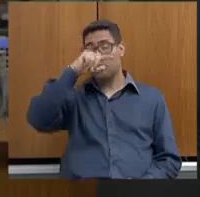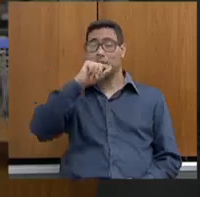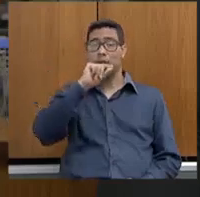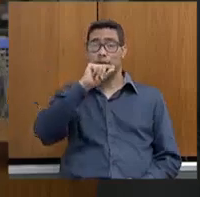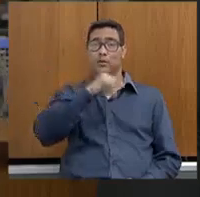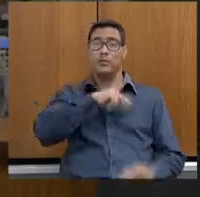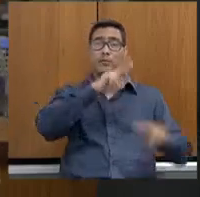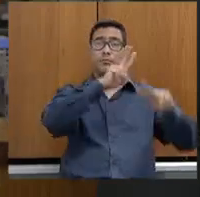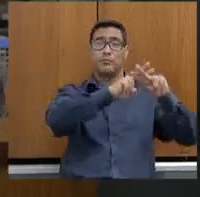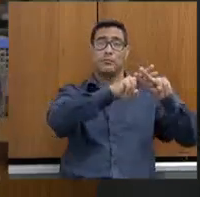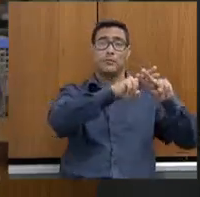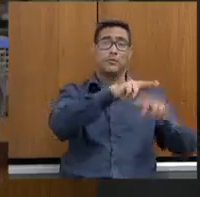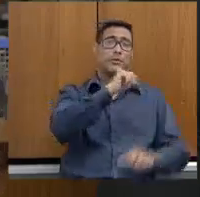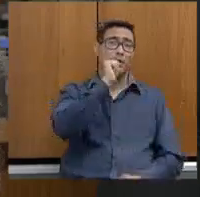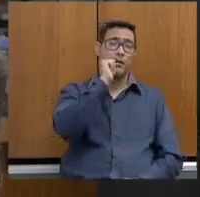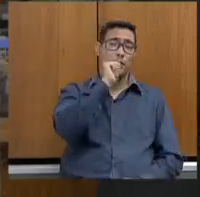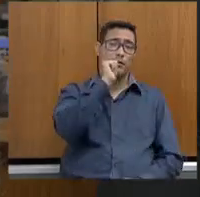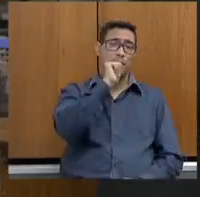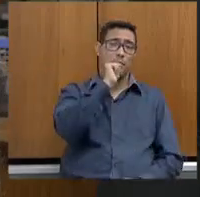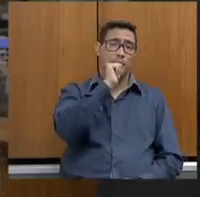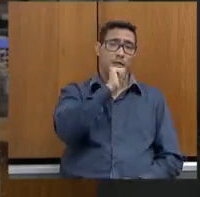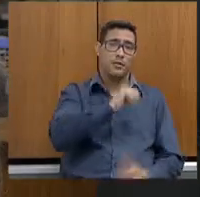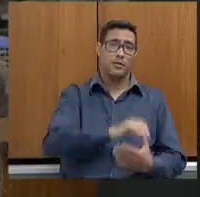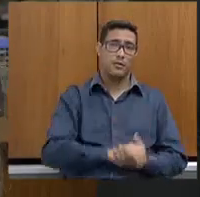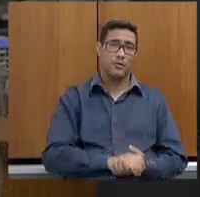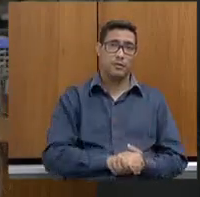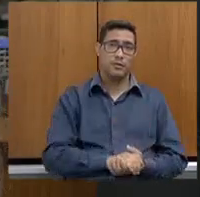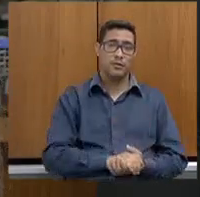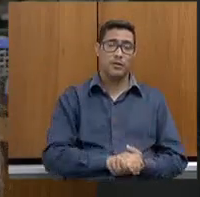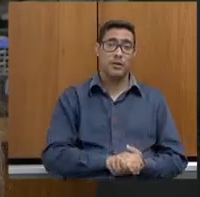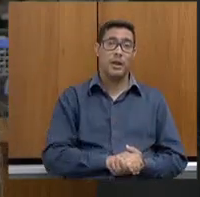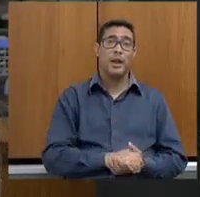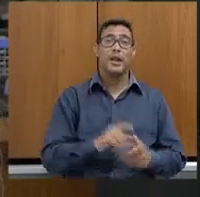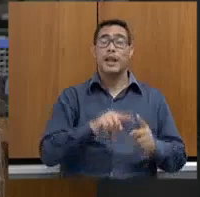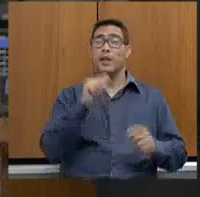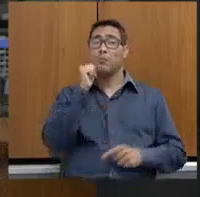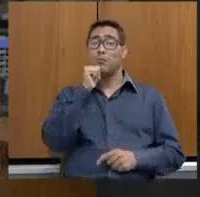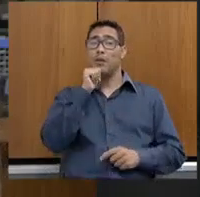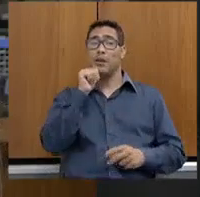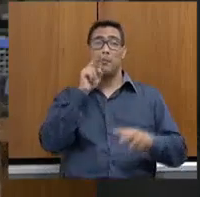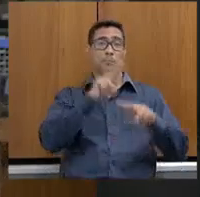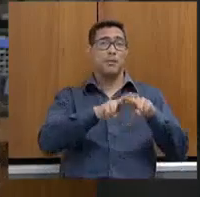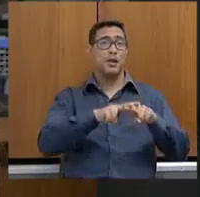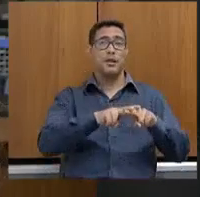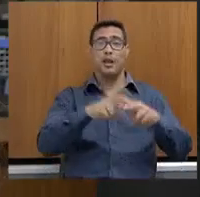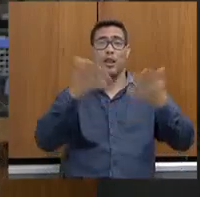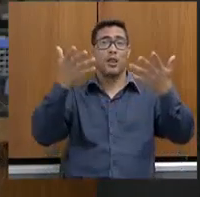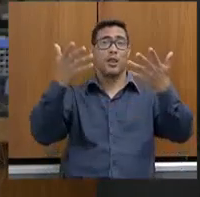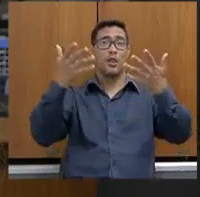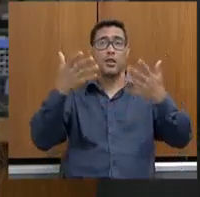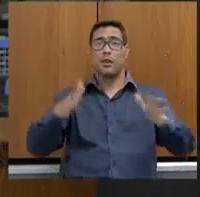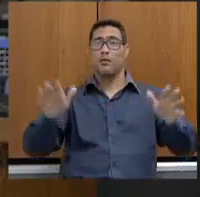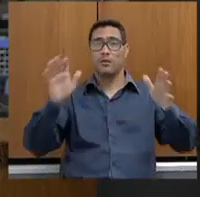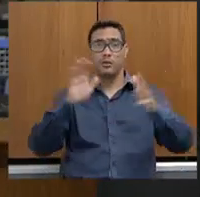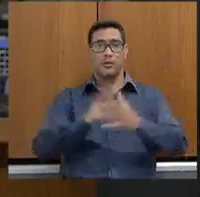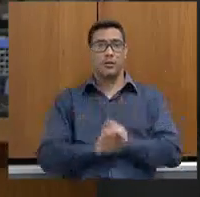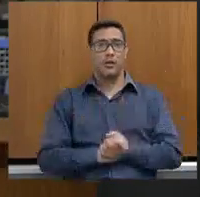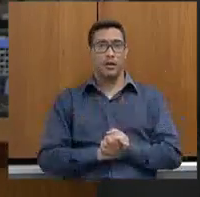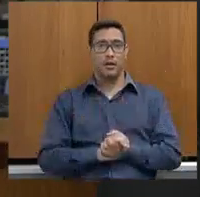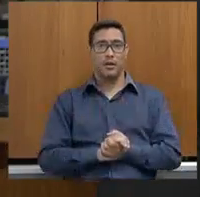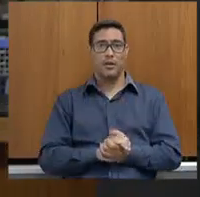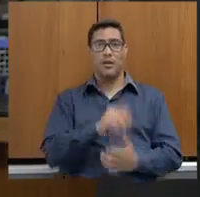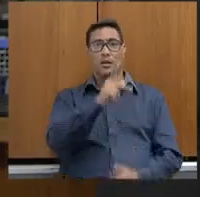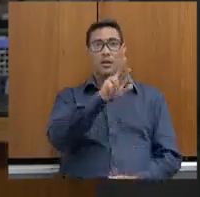mulheres, ninguém quer as mulheres nem presas, viu, Rodrigo? Nem privadas de liberdade. Desculpa.